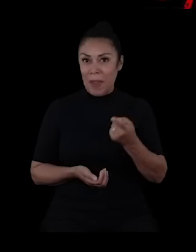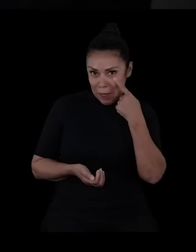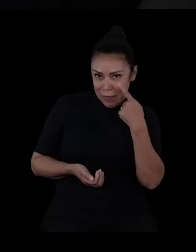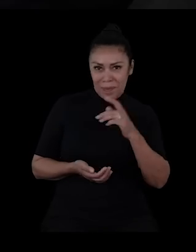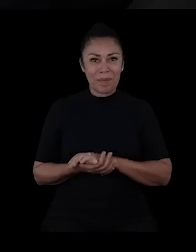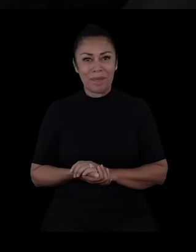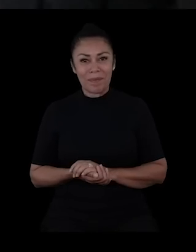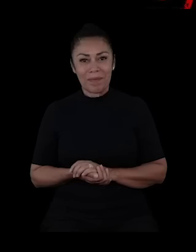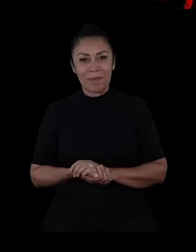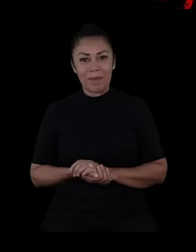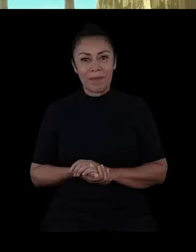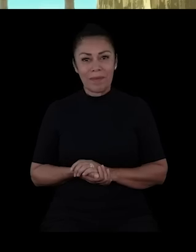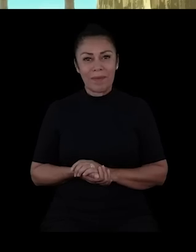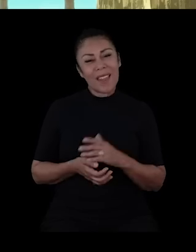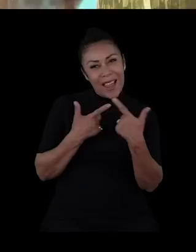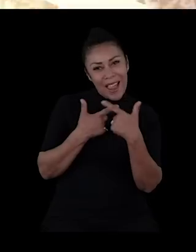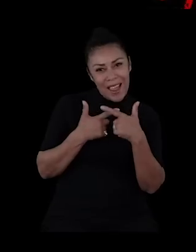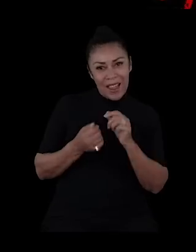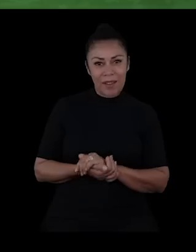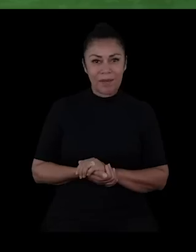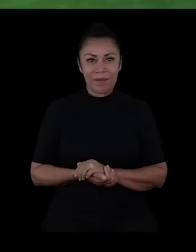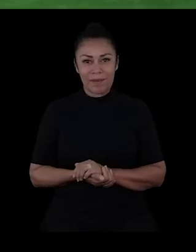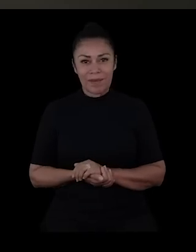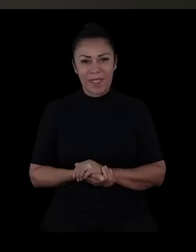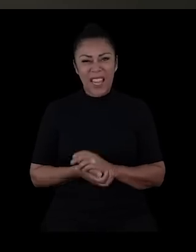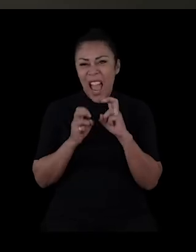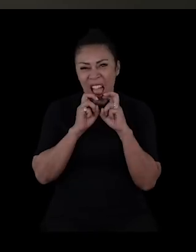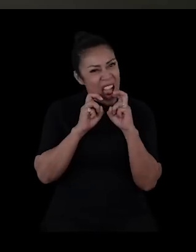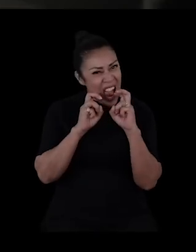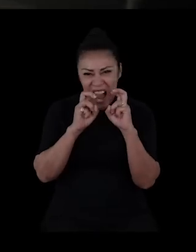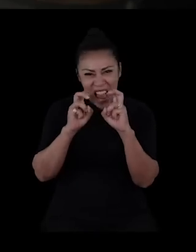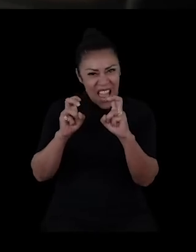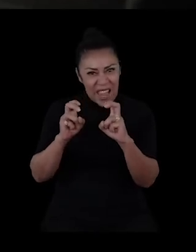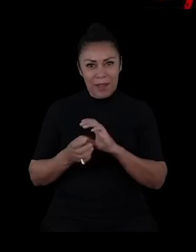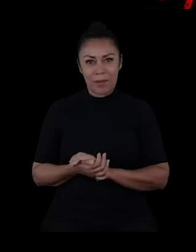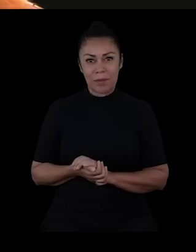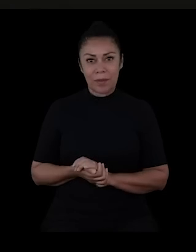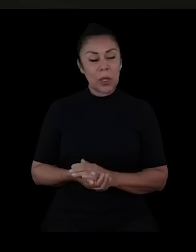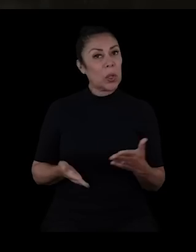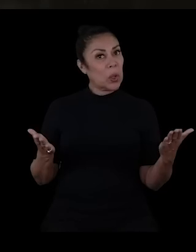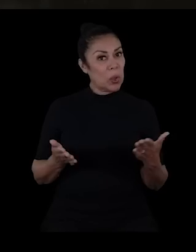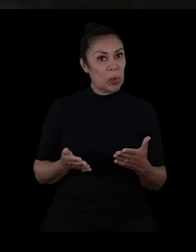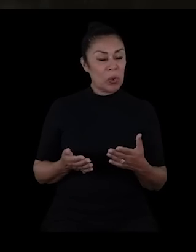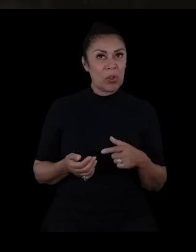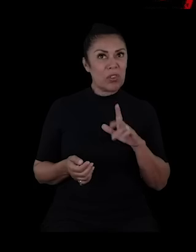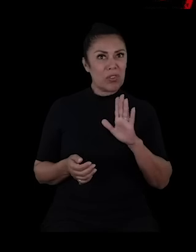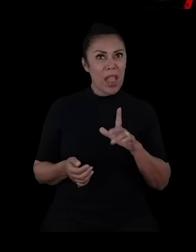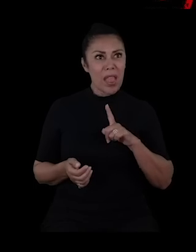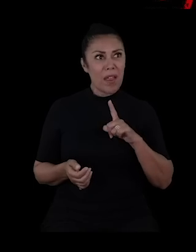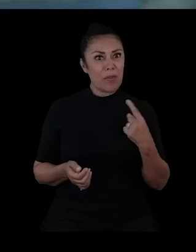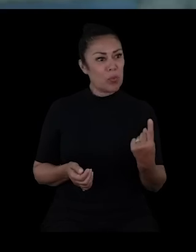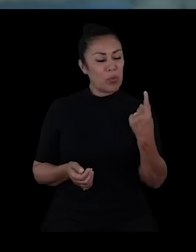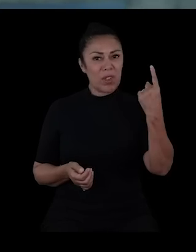Três. Quatro. Cinco. O gato joga cartas com o cachorro. Seis. Um lutador de sumô